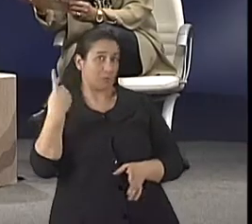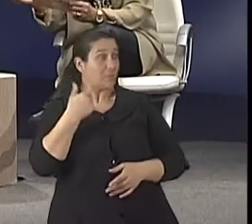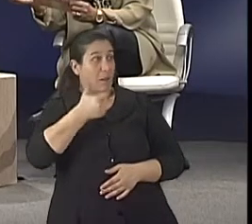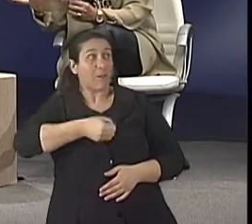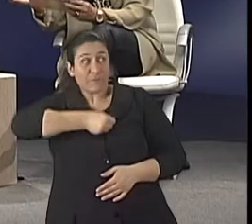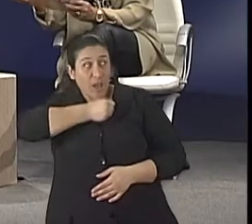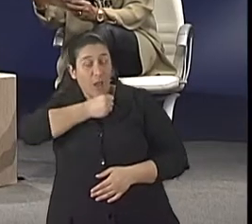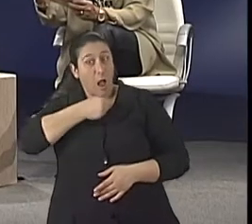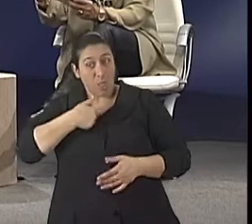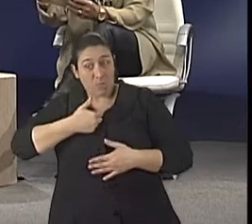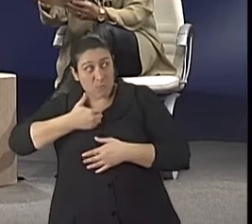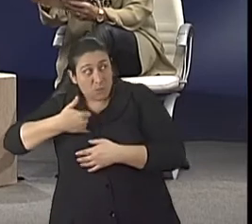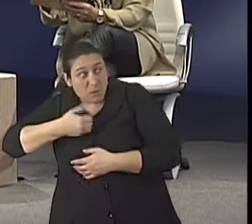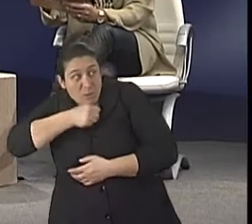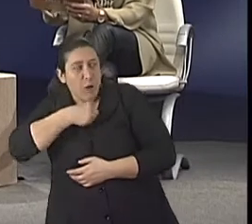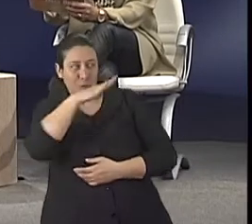chamar para adaptar a casa. É verdade.